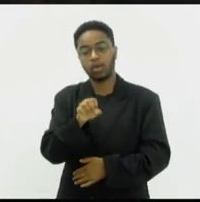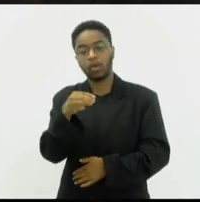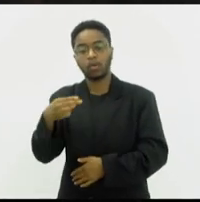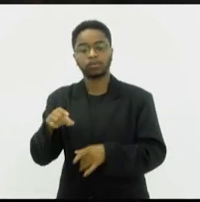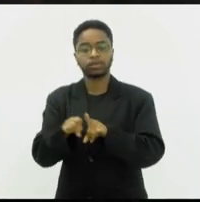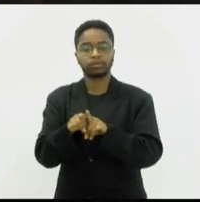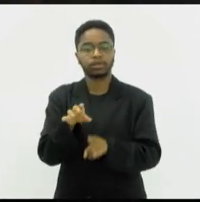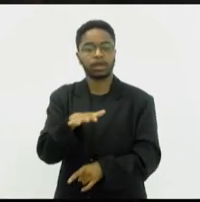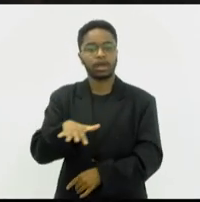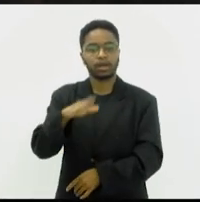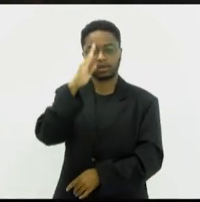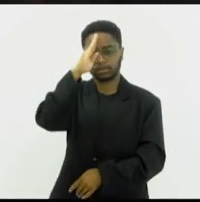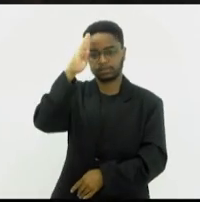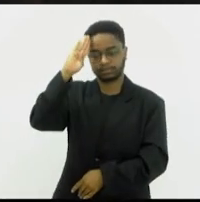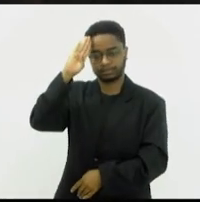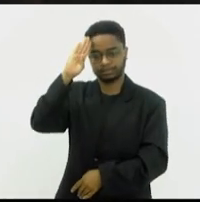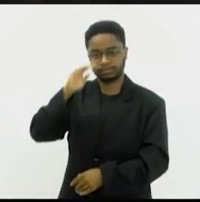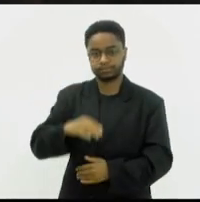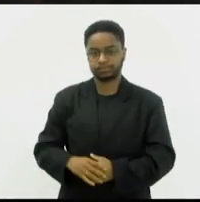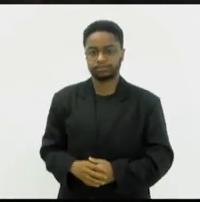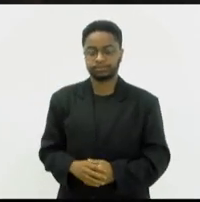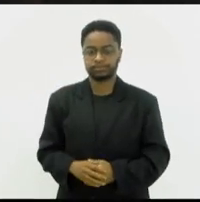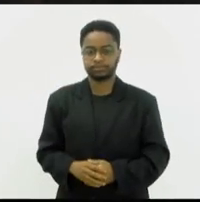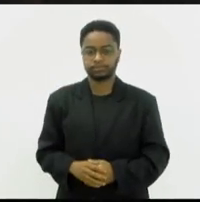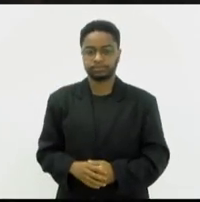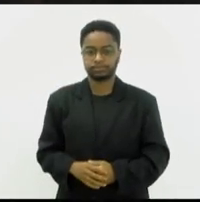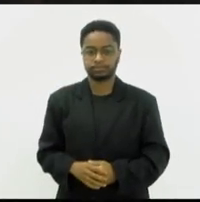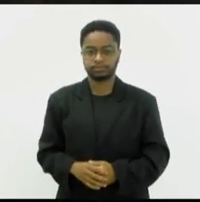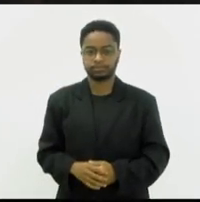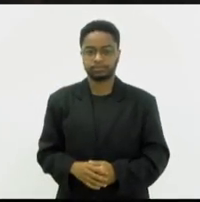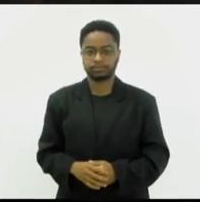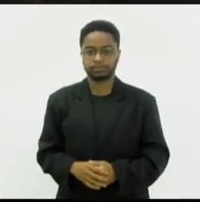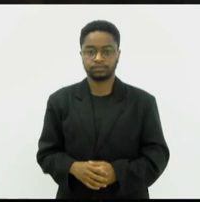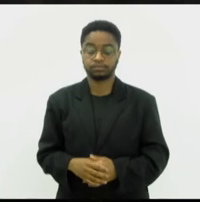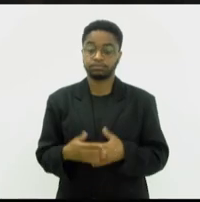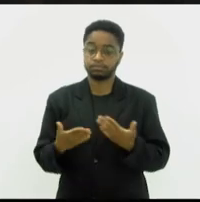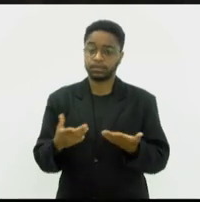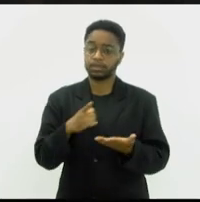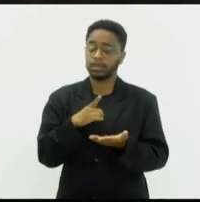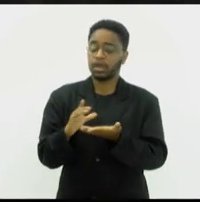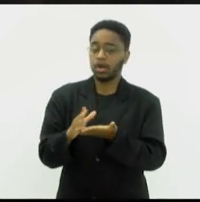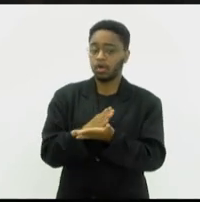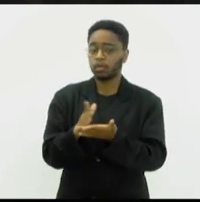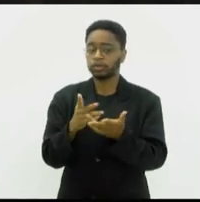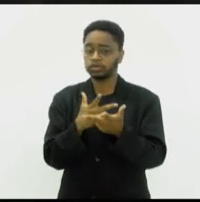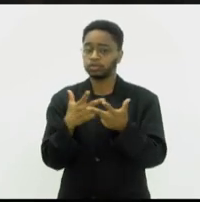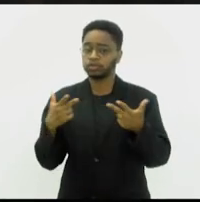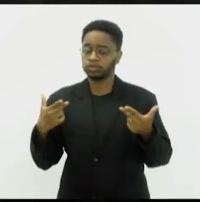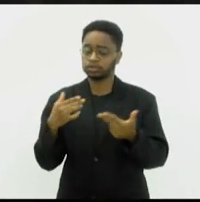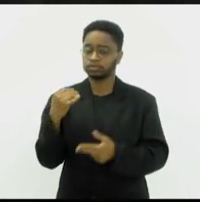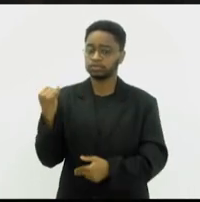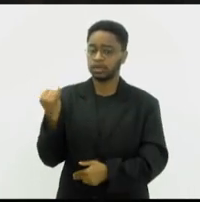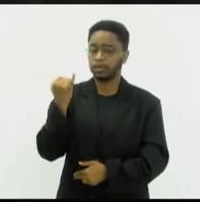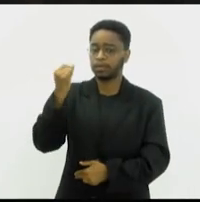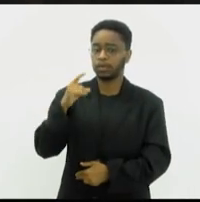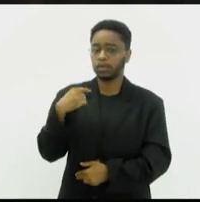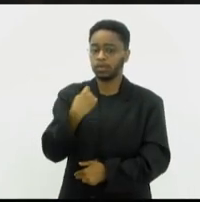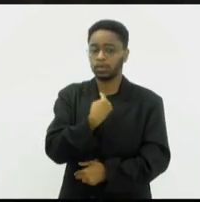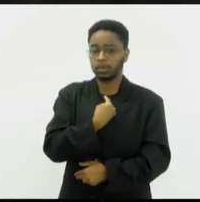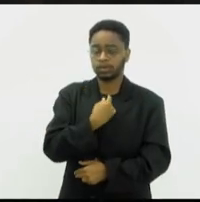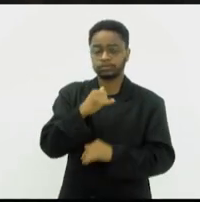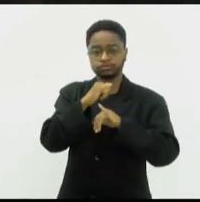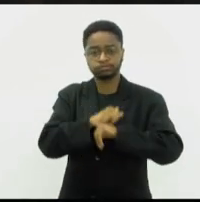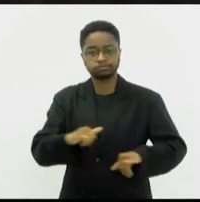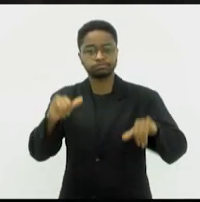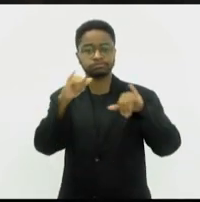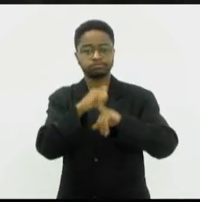acadêmico. Então, tem coisas que vale a pena a gente repercutir, repercutir,